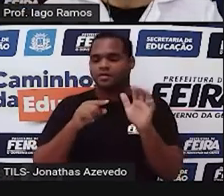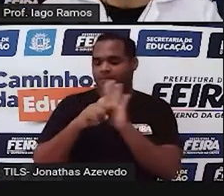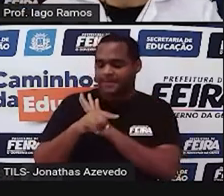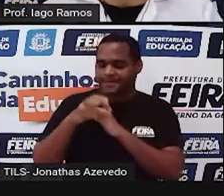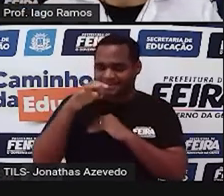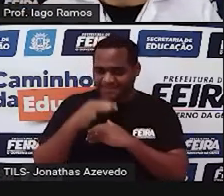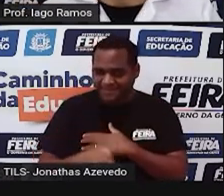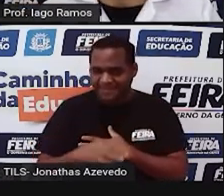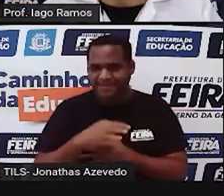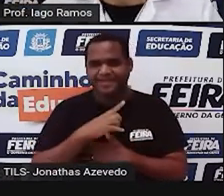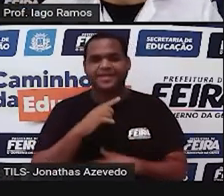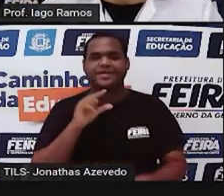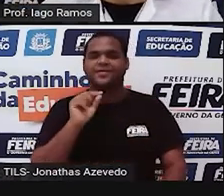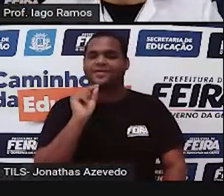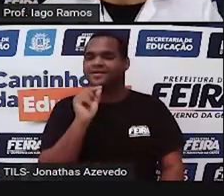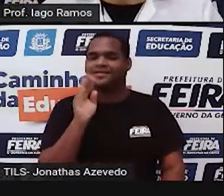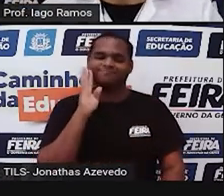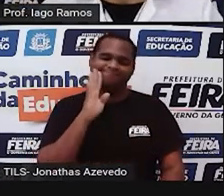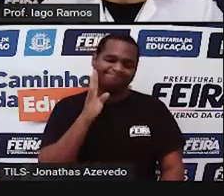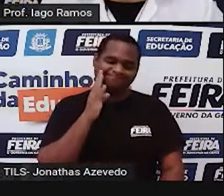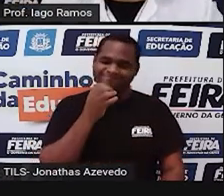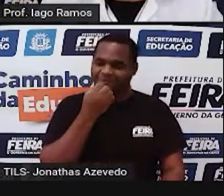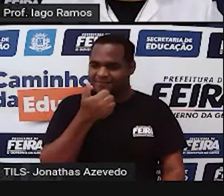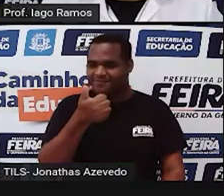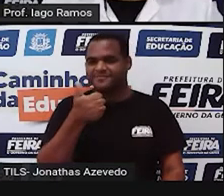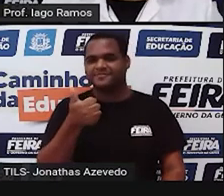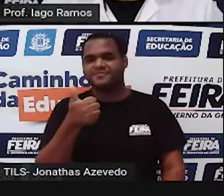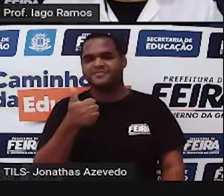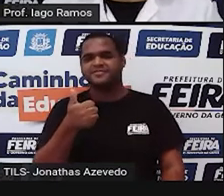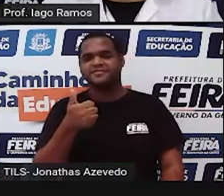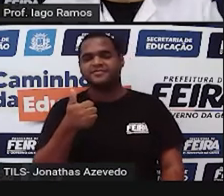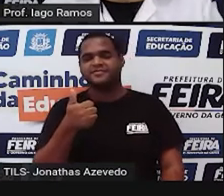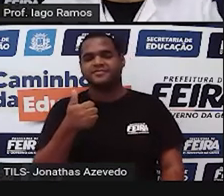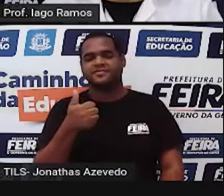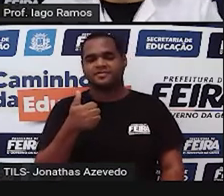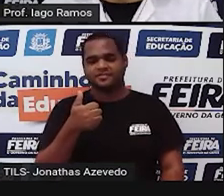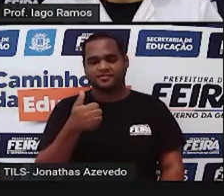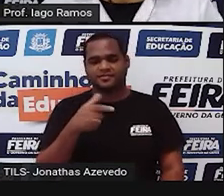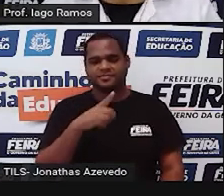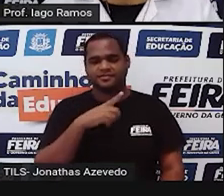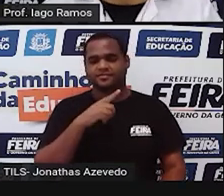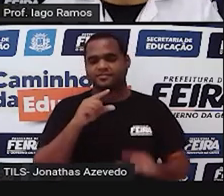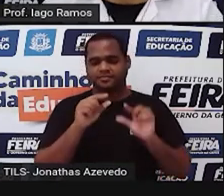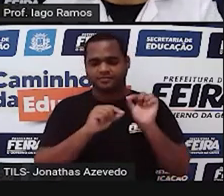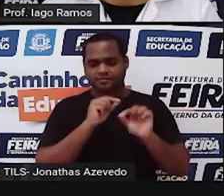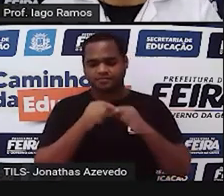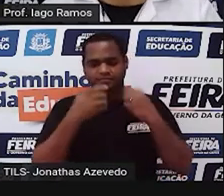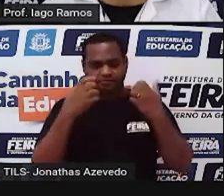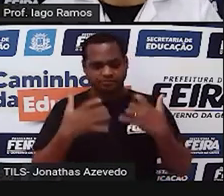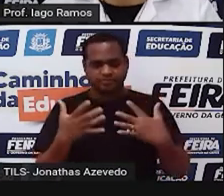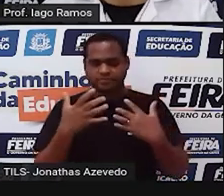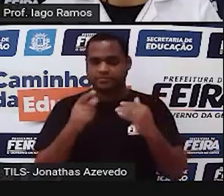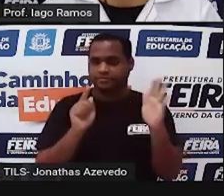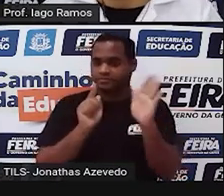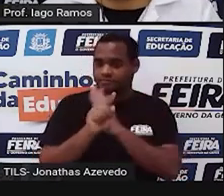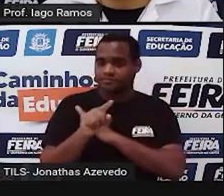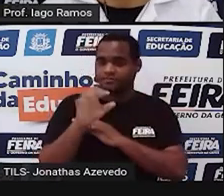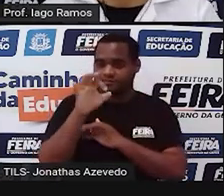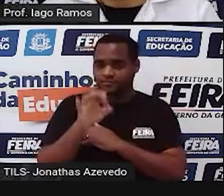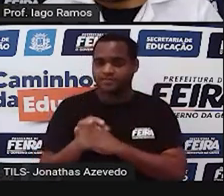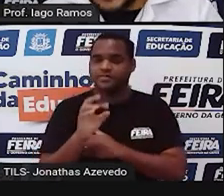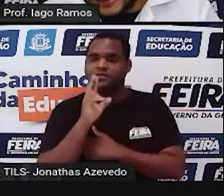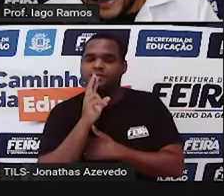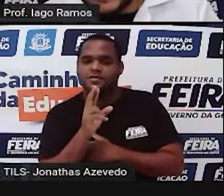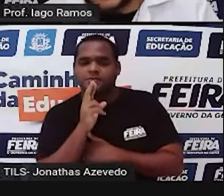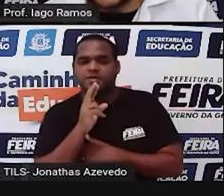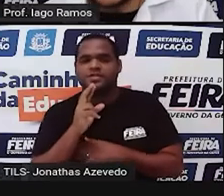Olha só que bacana, né? Então, qual será a pergunta correta para a resposta triângulo